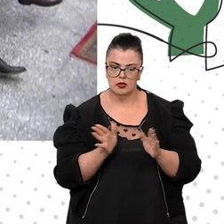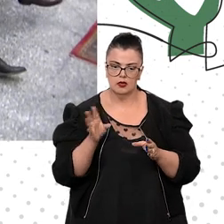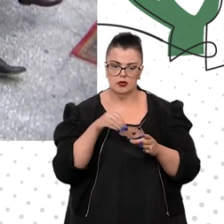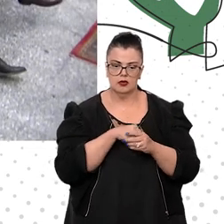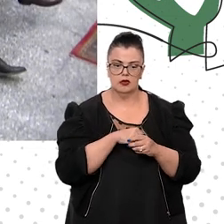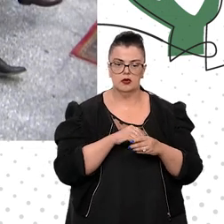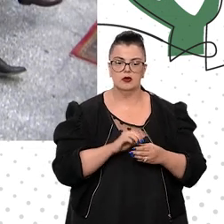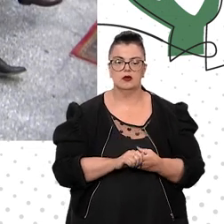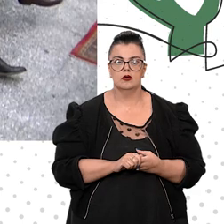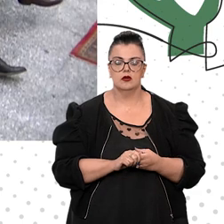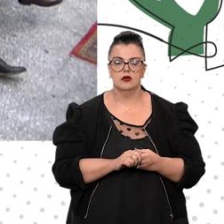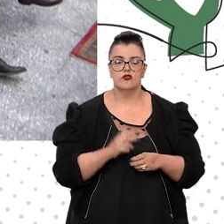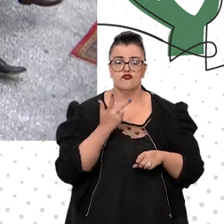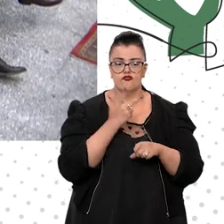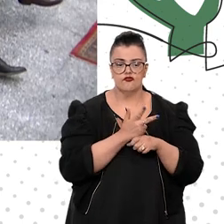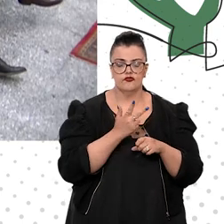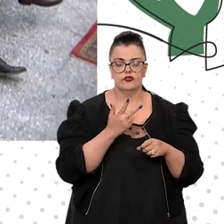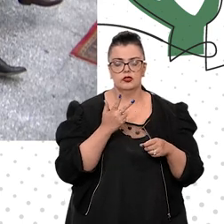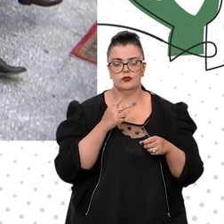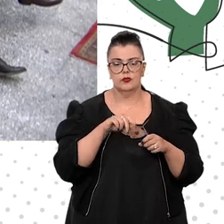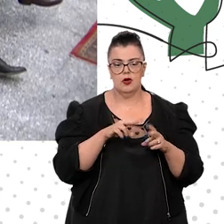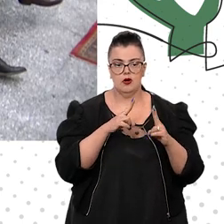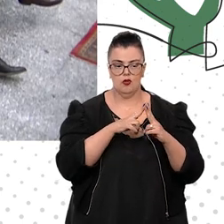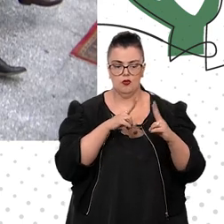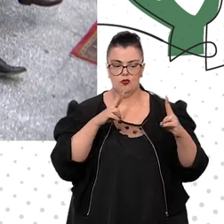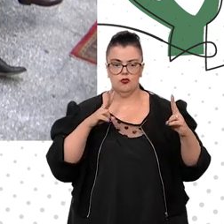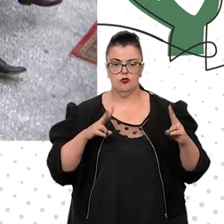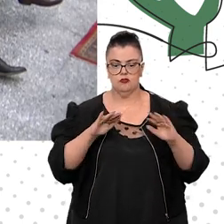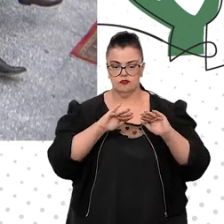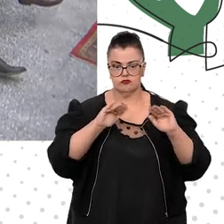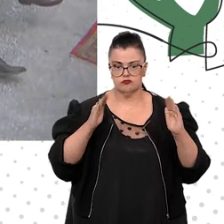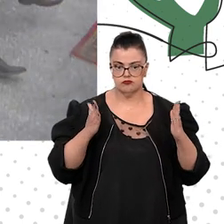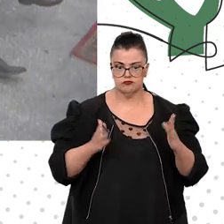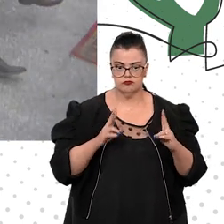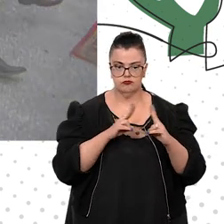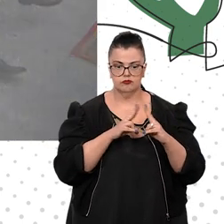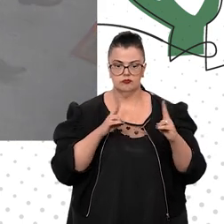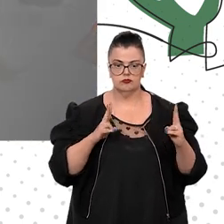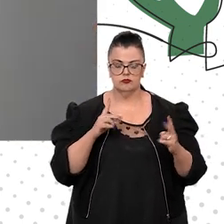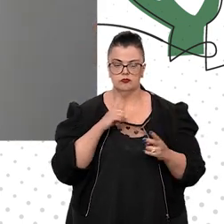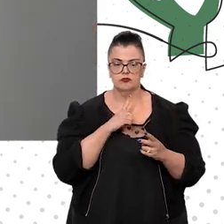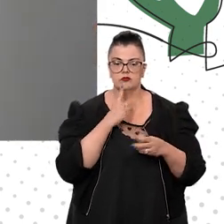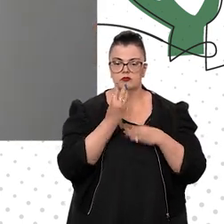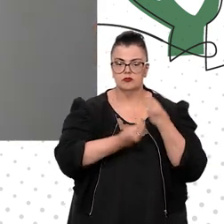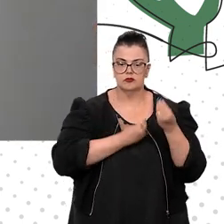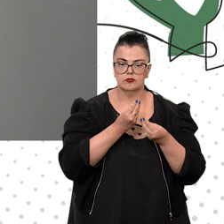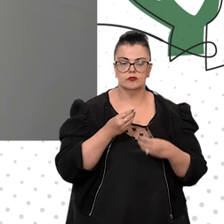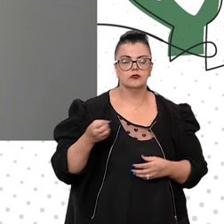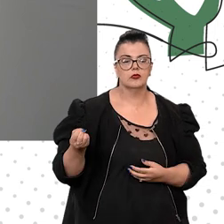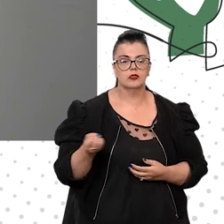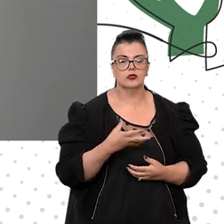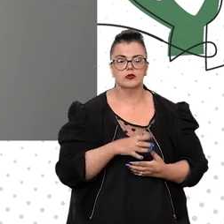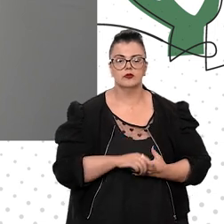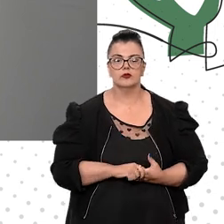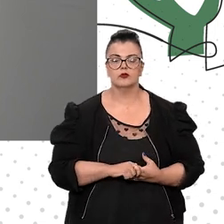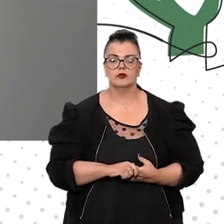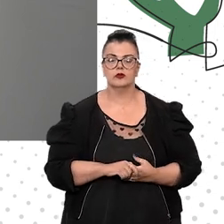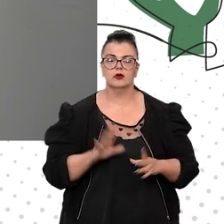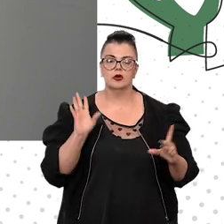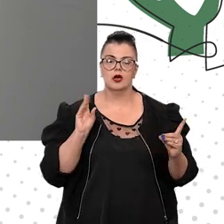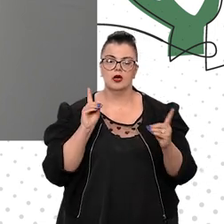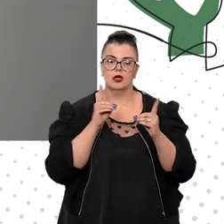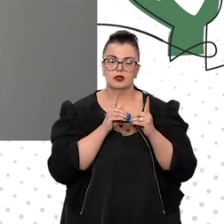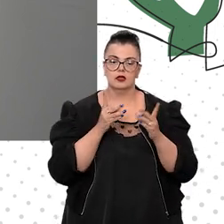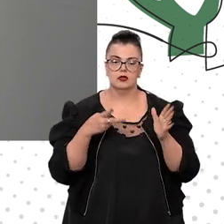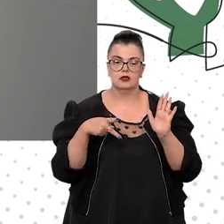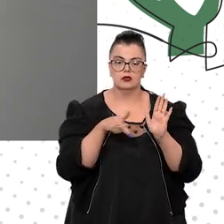virtual, esse balcão virtual que é uma ferramenta também relativamente nova. Atendimento na língua